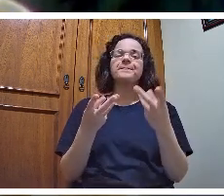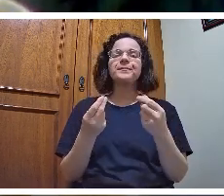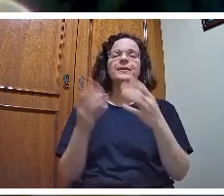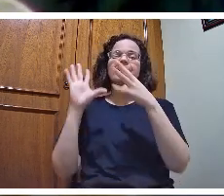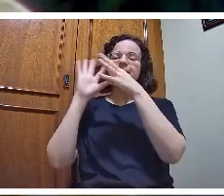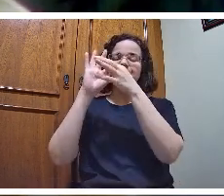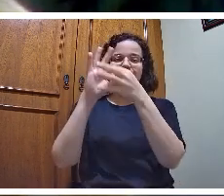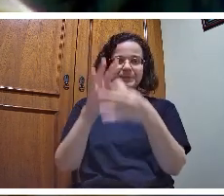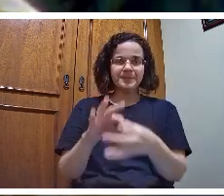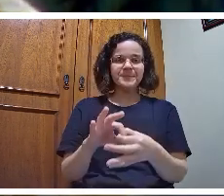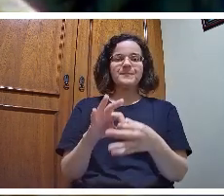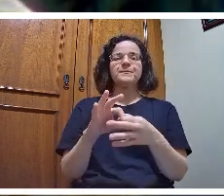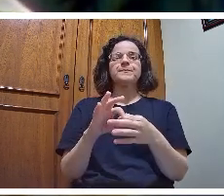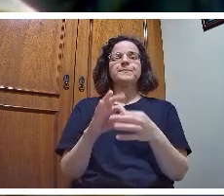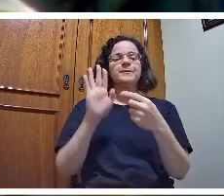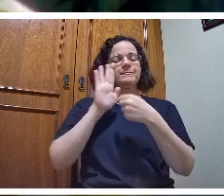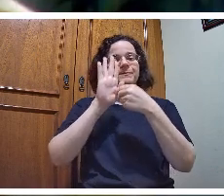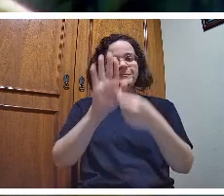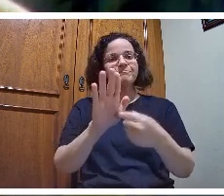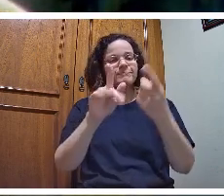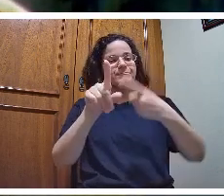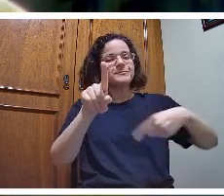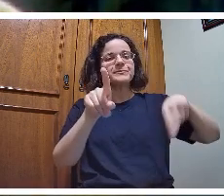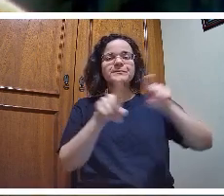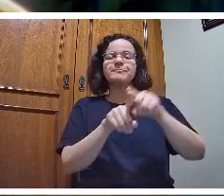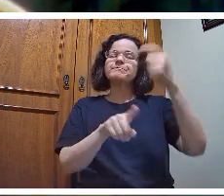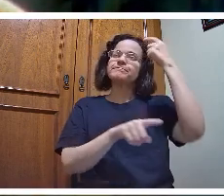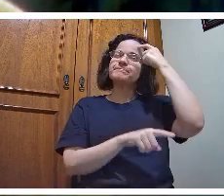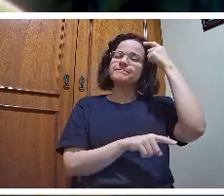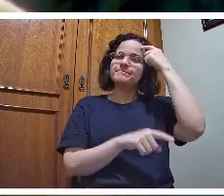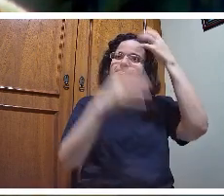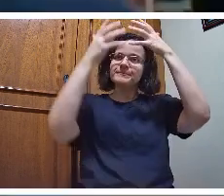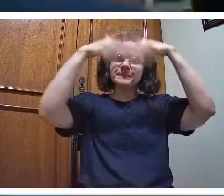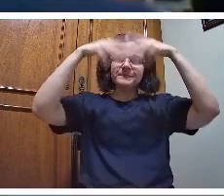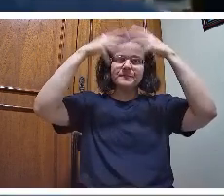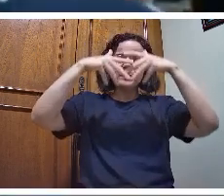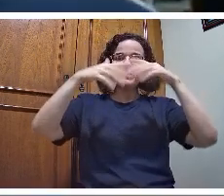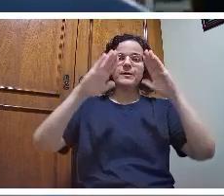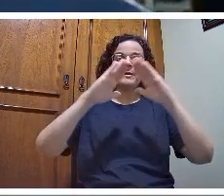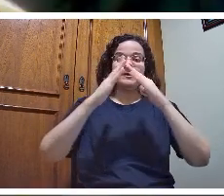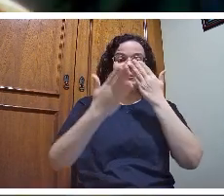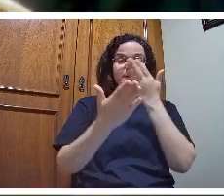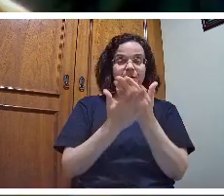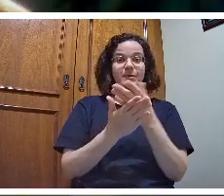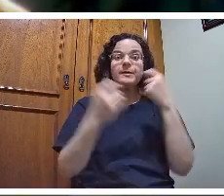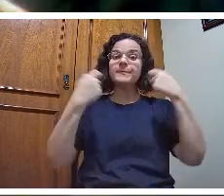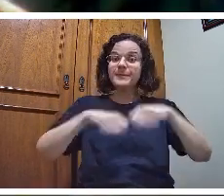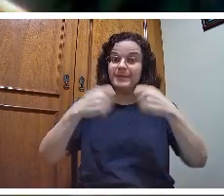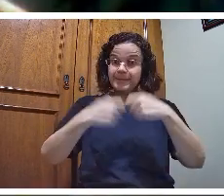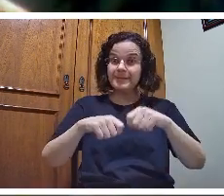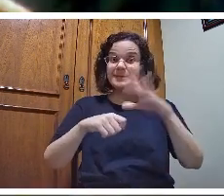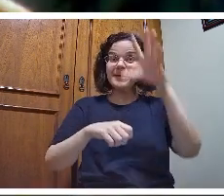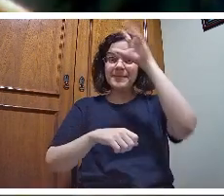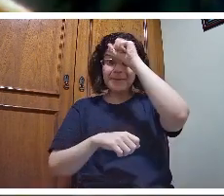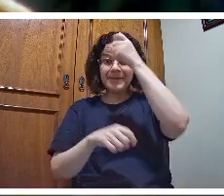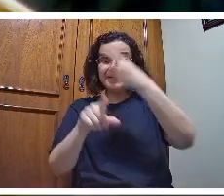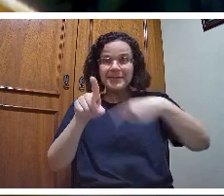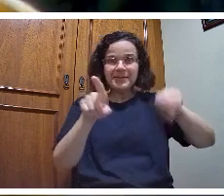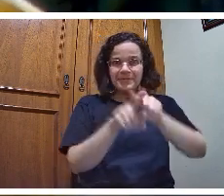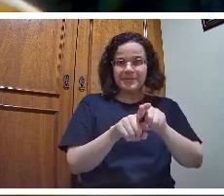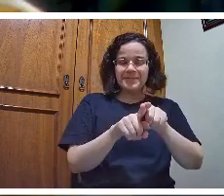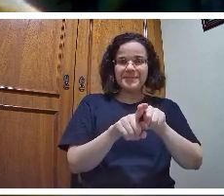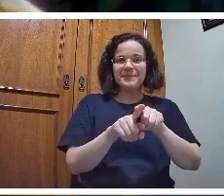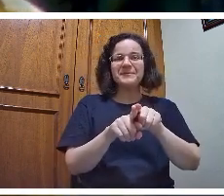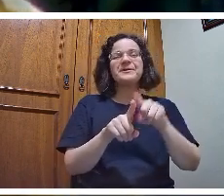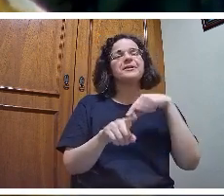professor colocou, né? A escola ela tem que fazer desaprender. E nós enquanto professores estamos